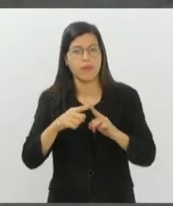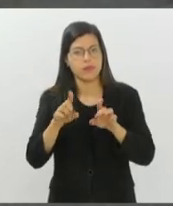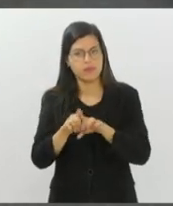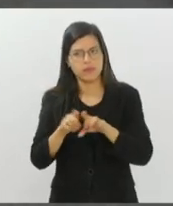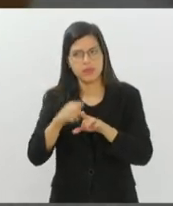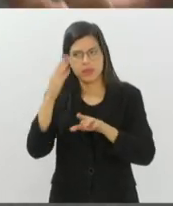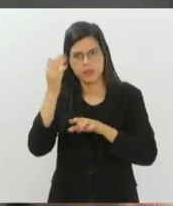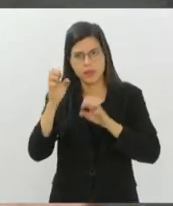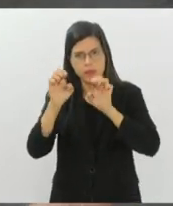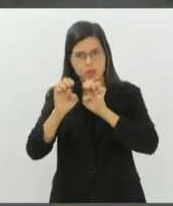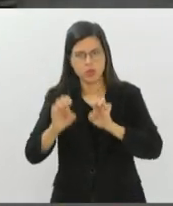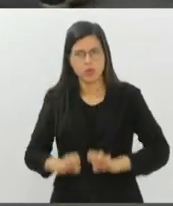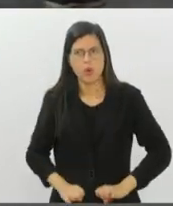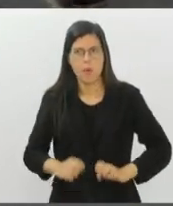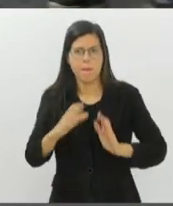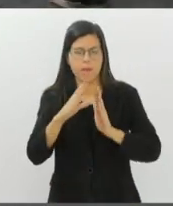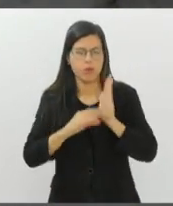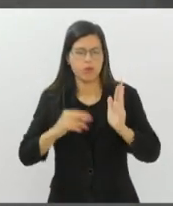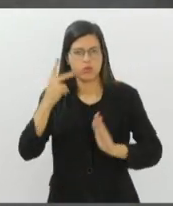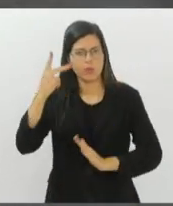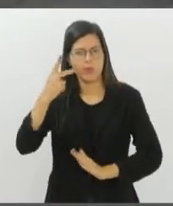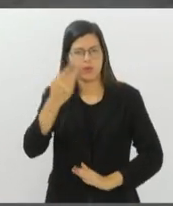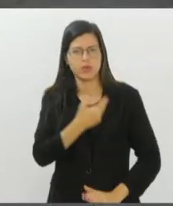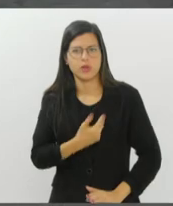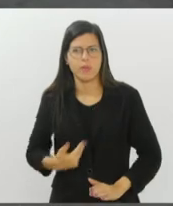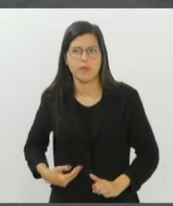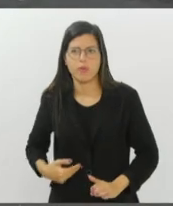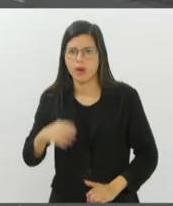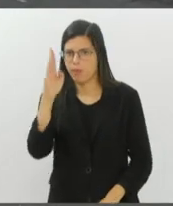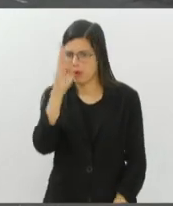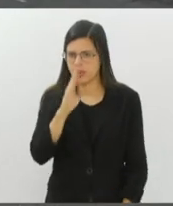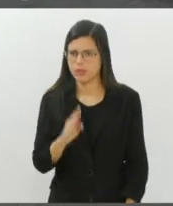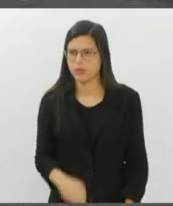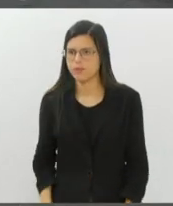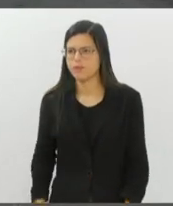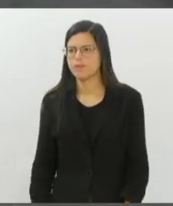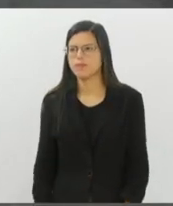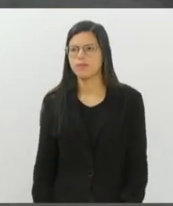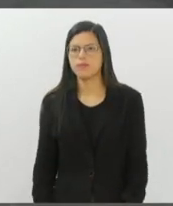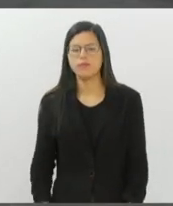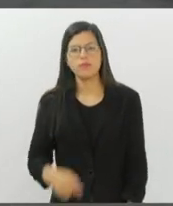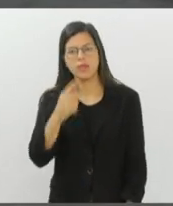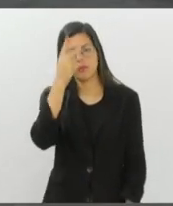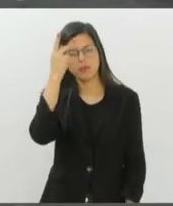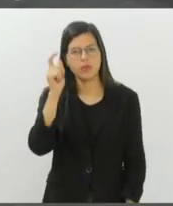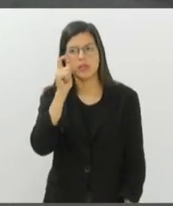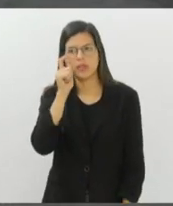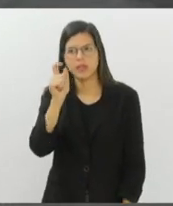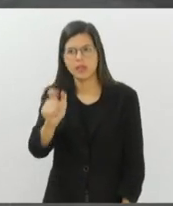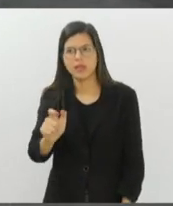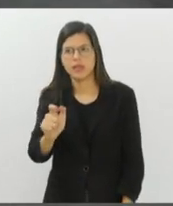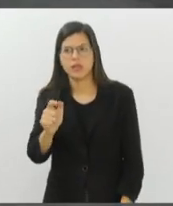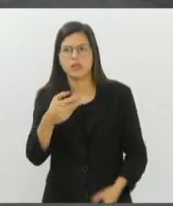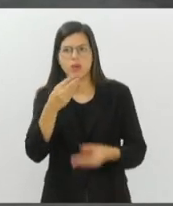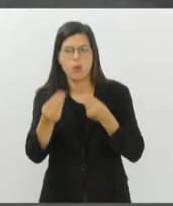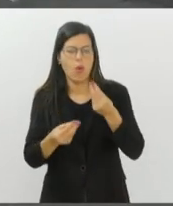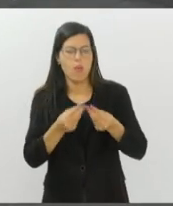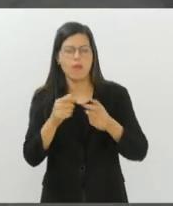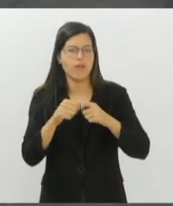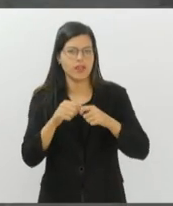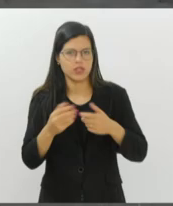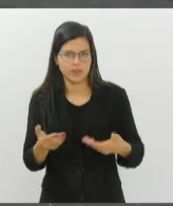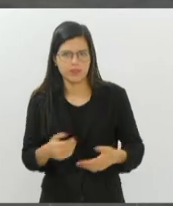estruturado como um modelo de política pública para todo o país. Quem se interessar em buscar mais informações sobre o Diverse Games, como é que pode fazer?